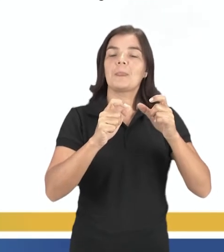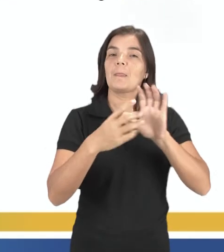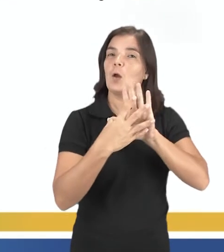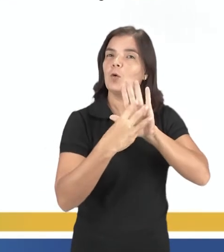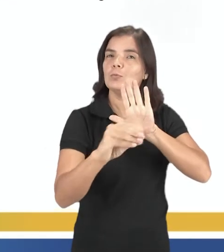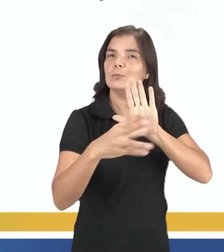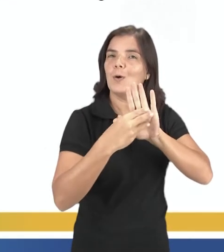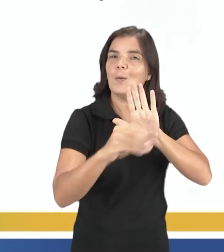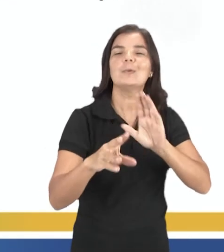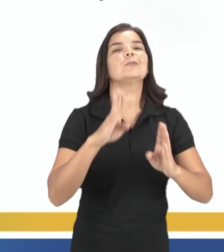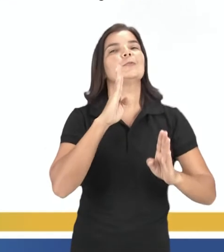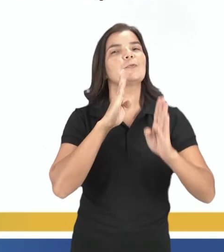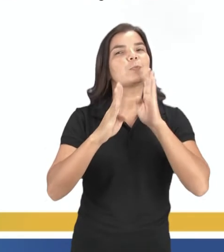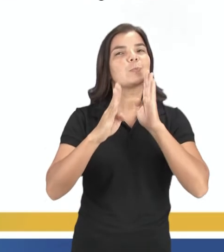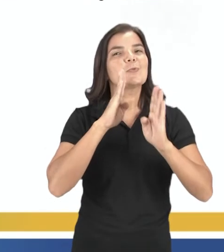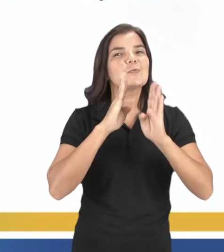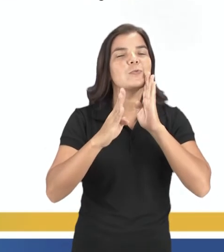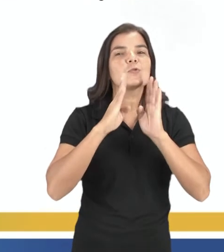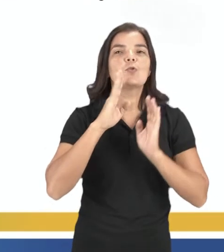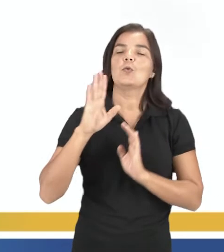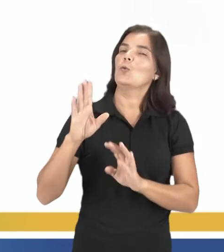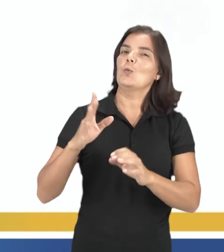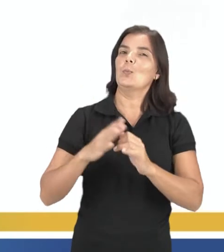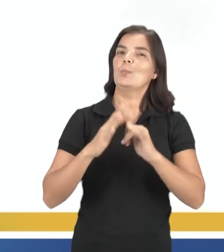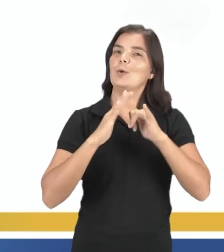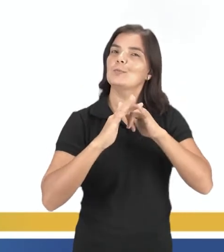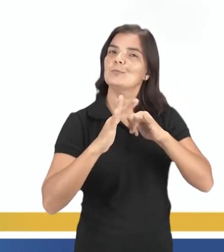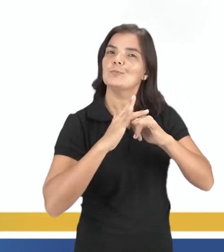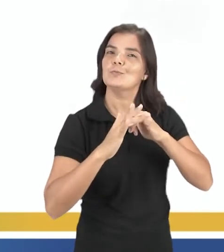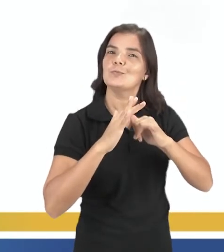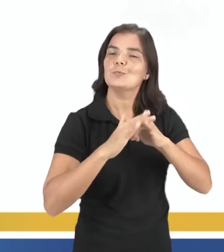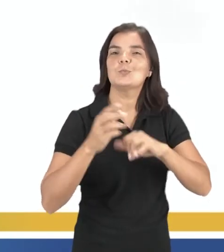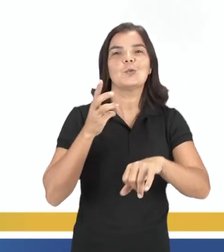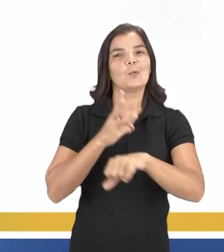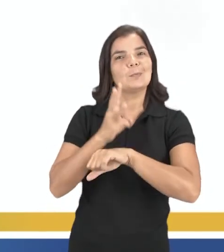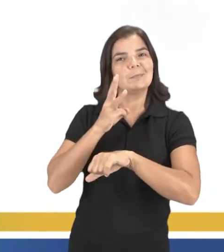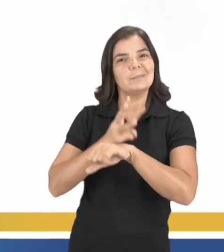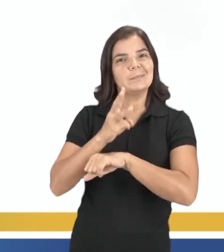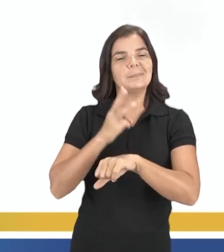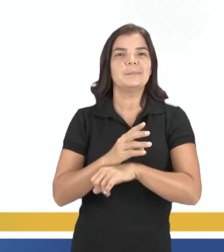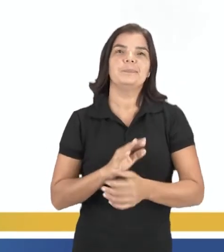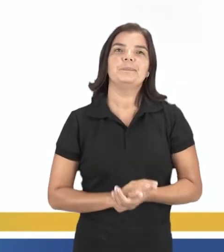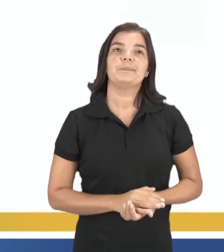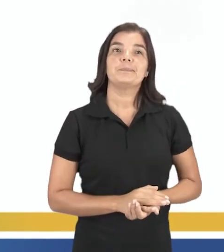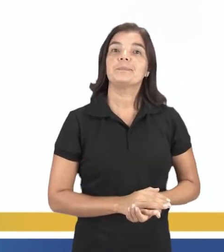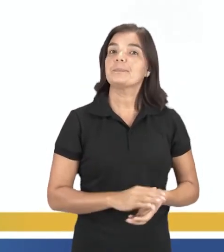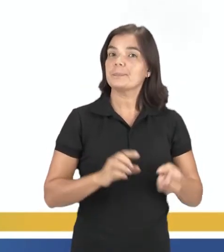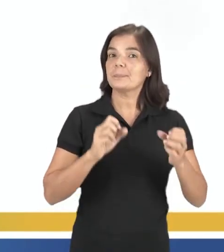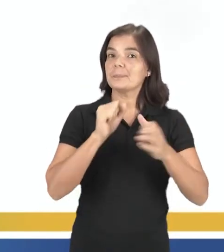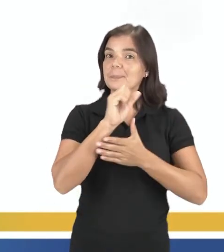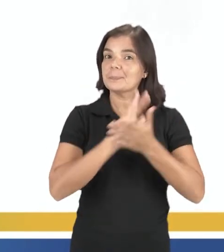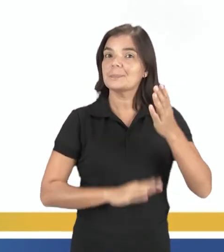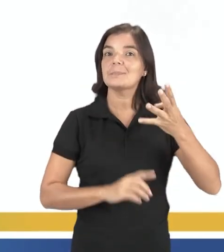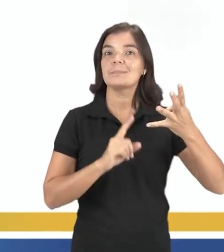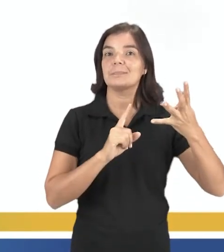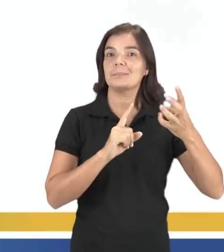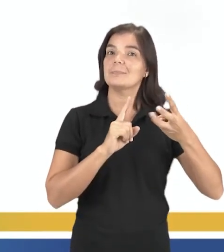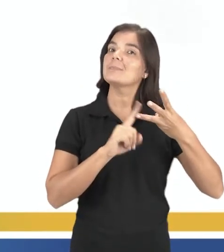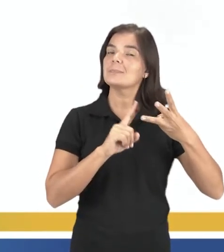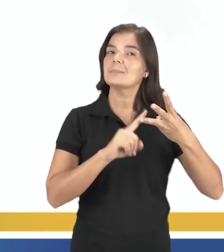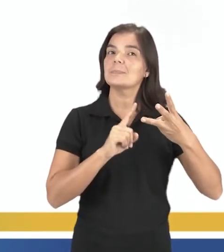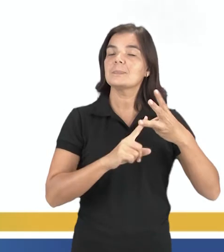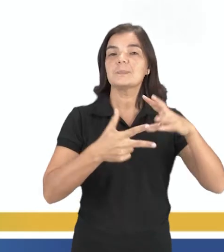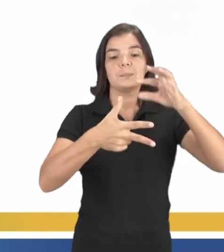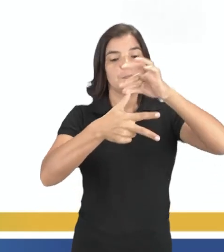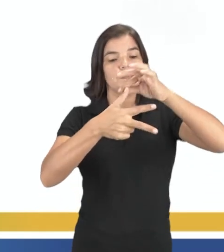Facebook, WhatsApp e YouTube, ok? Na atividade 3, nós temos aqui também uma questão do